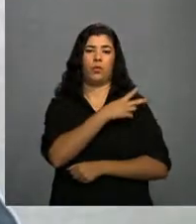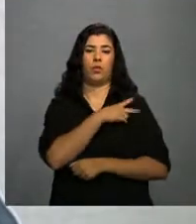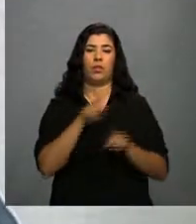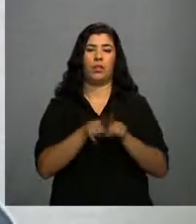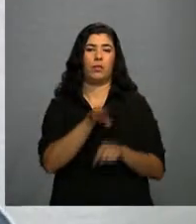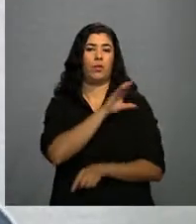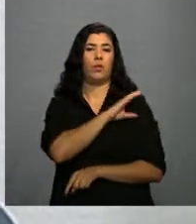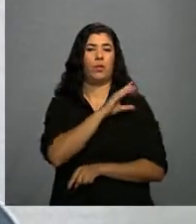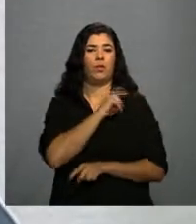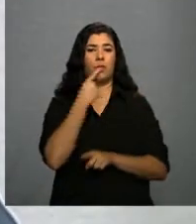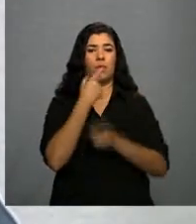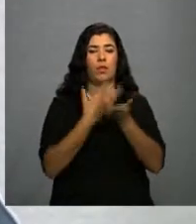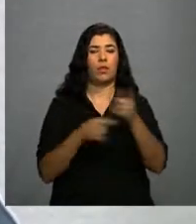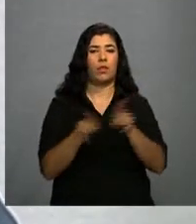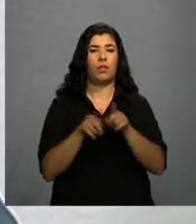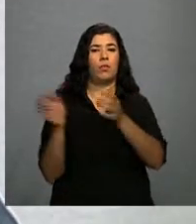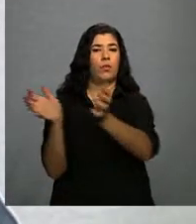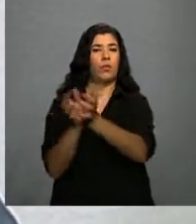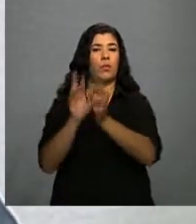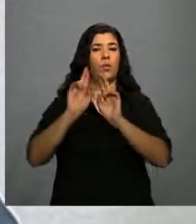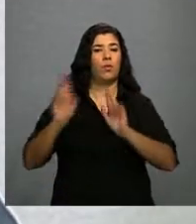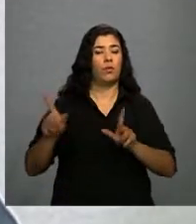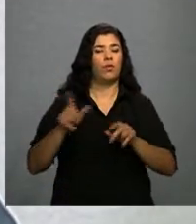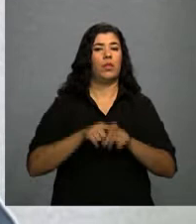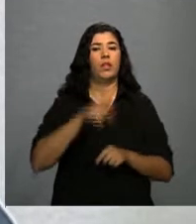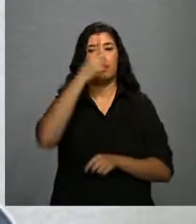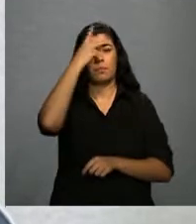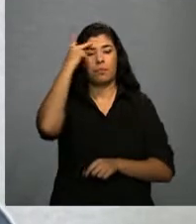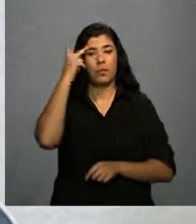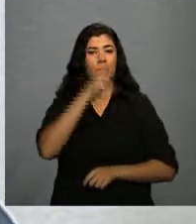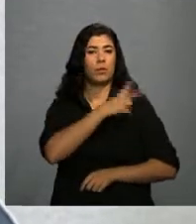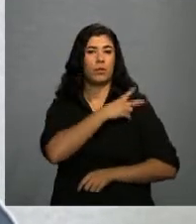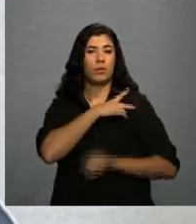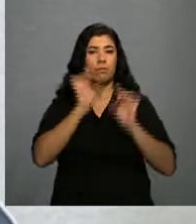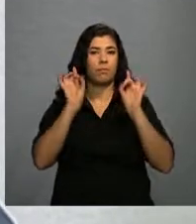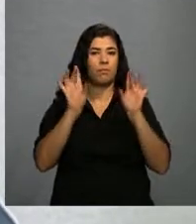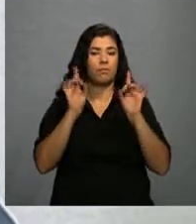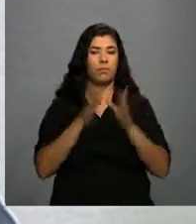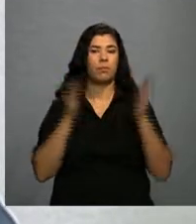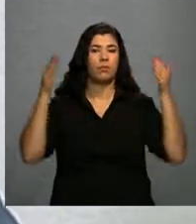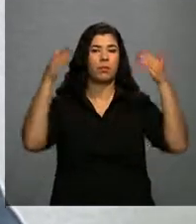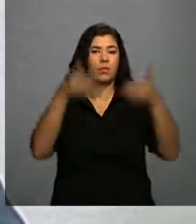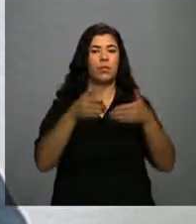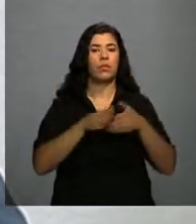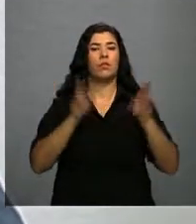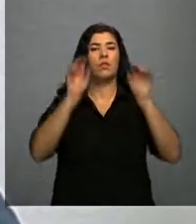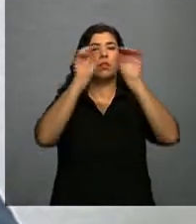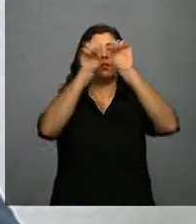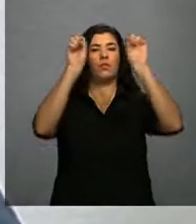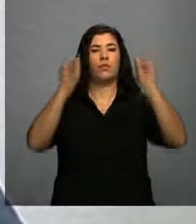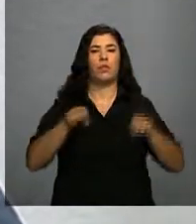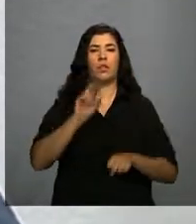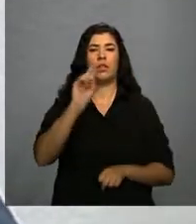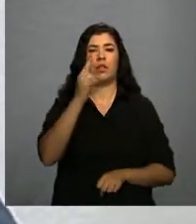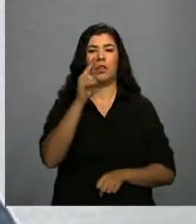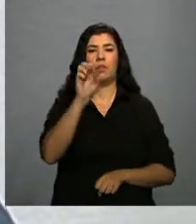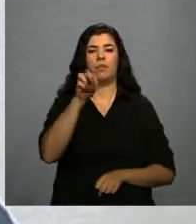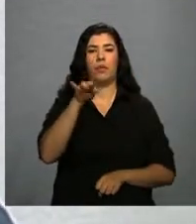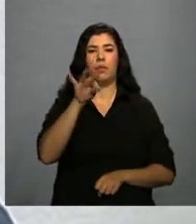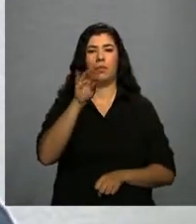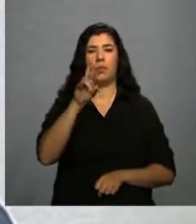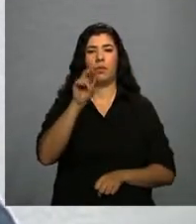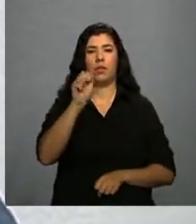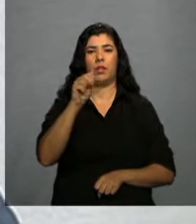Coordenação de Sangue, e um grupo técnico de especialistas da rede de hemoterapia. Em outubro de